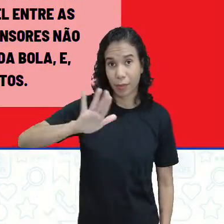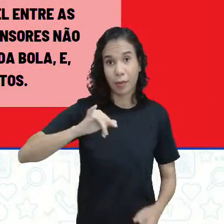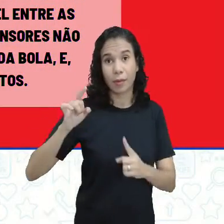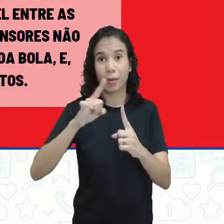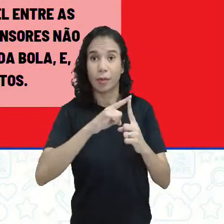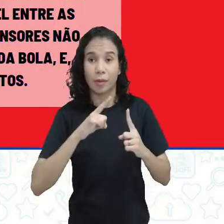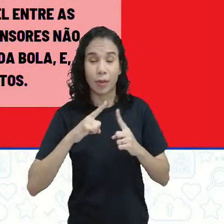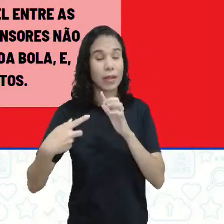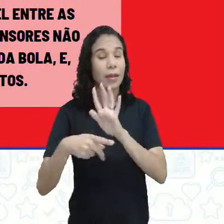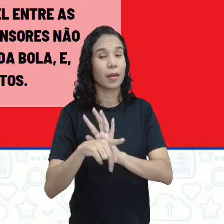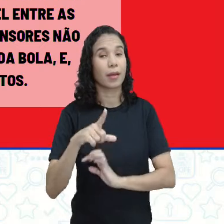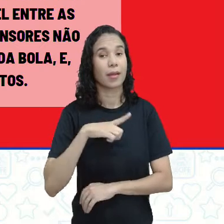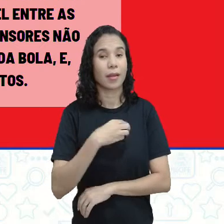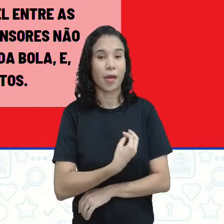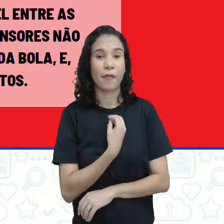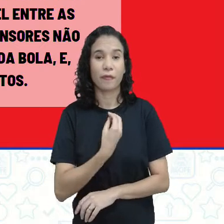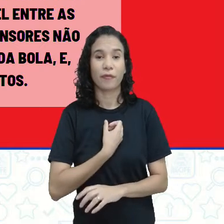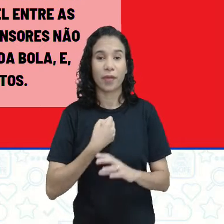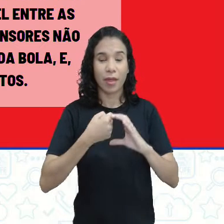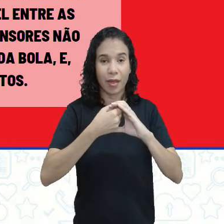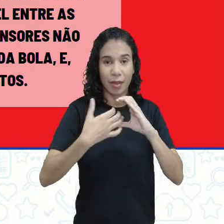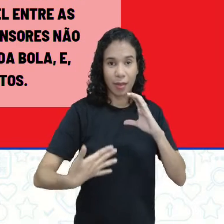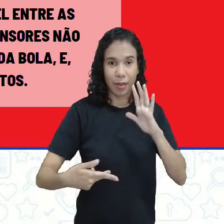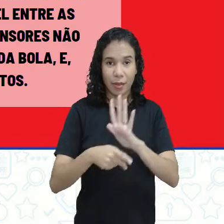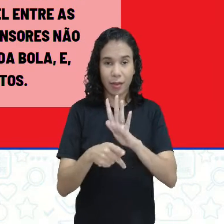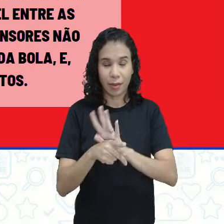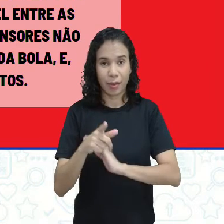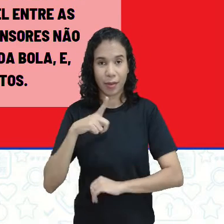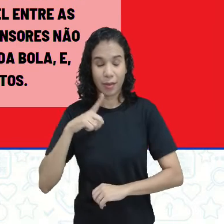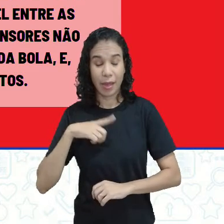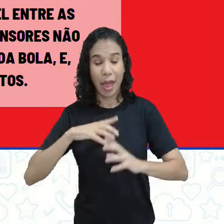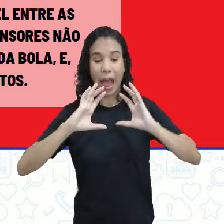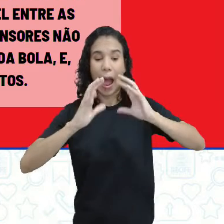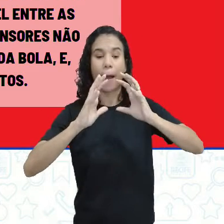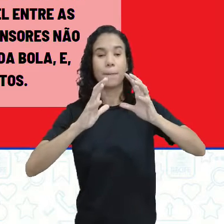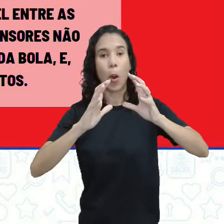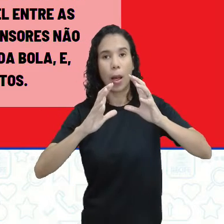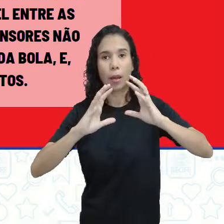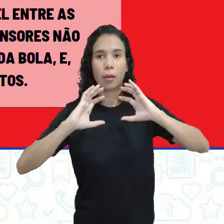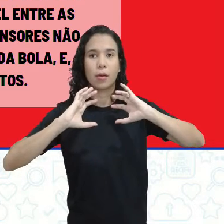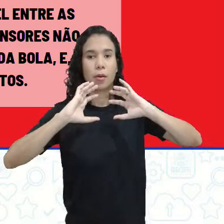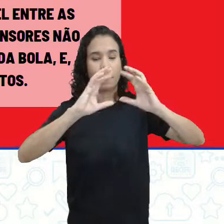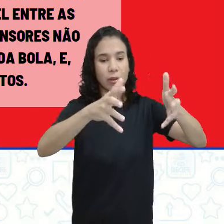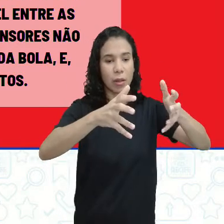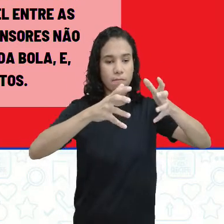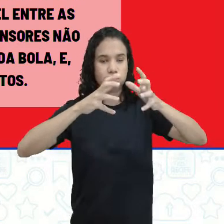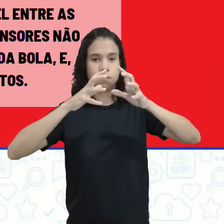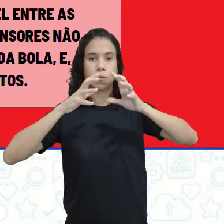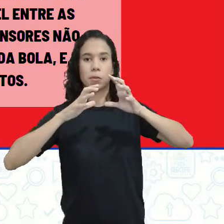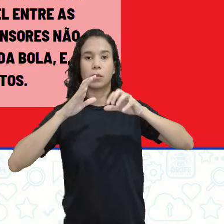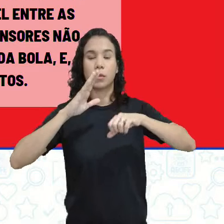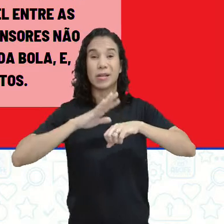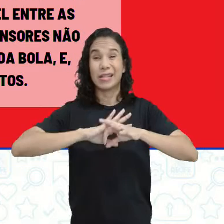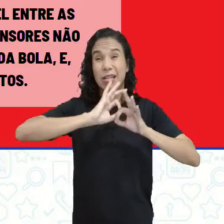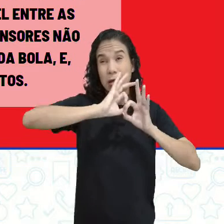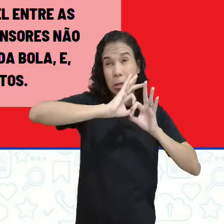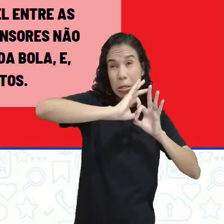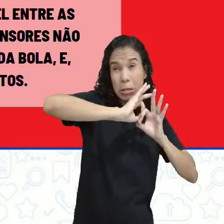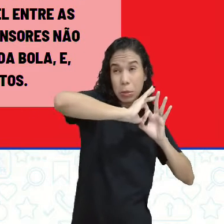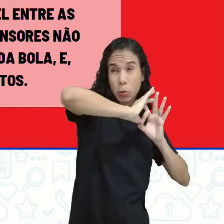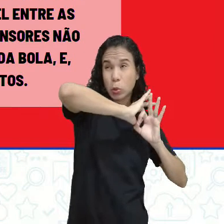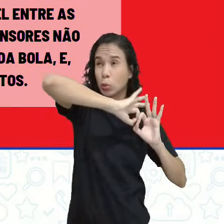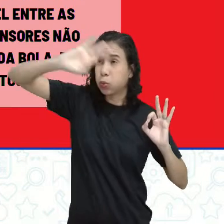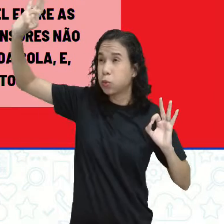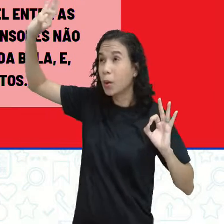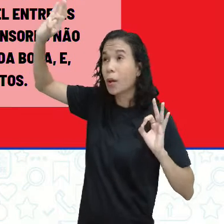modalidades que se caracterizam por rebater a bola lançada pelo adversário o mais longe possível.